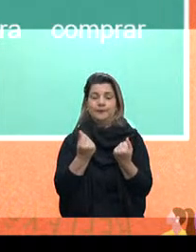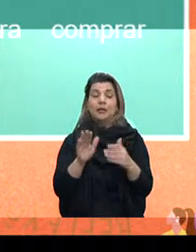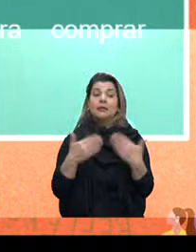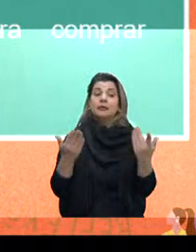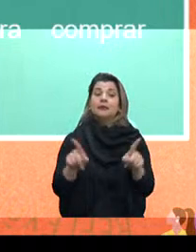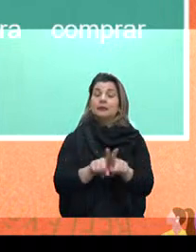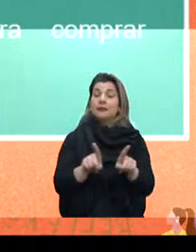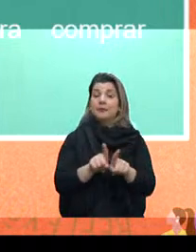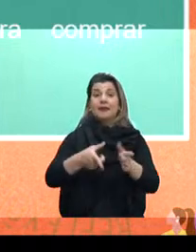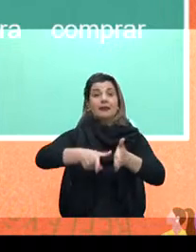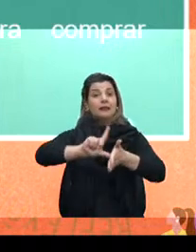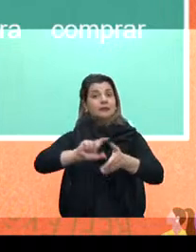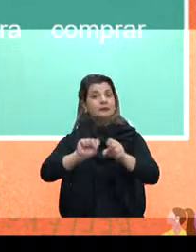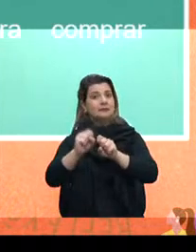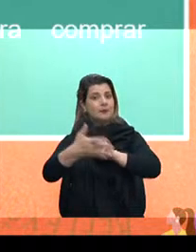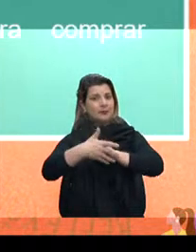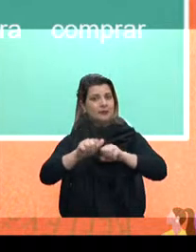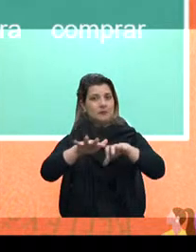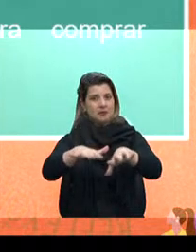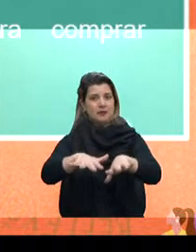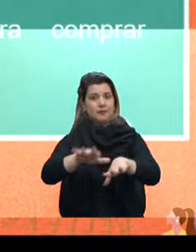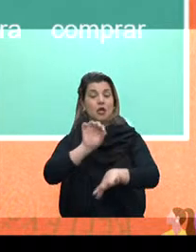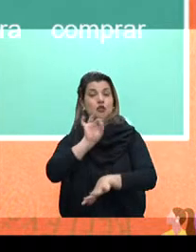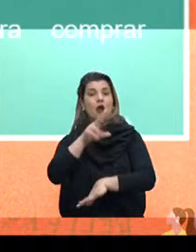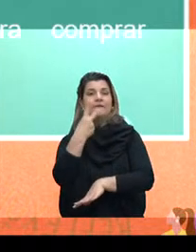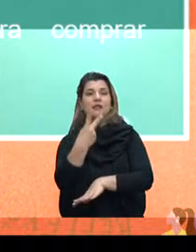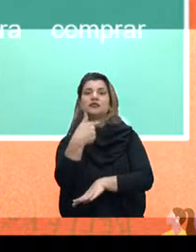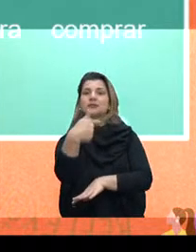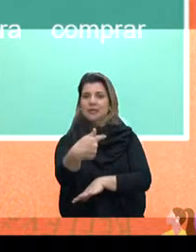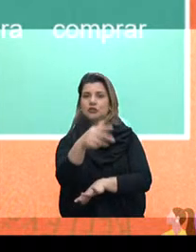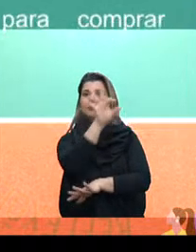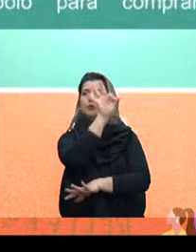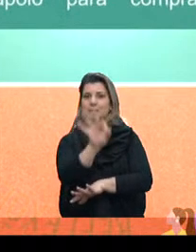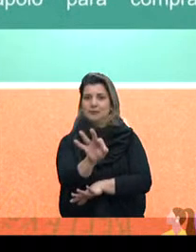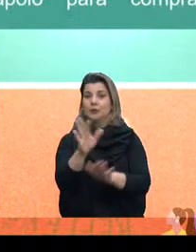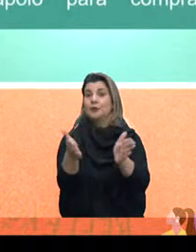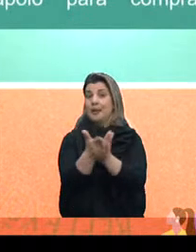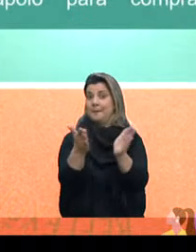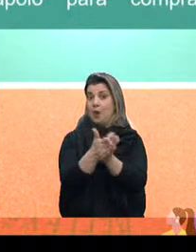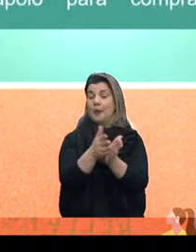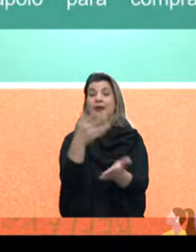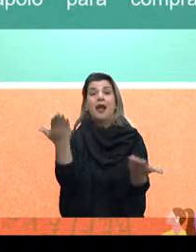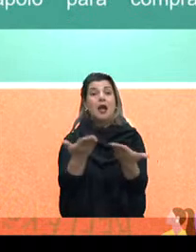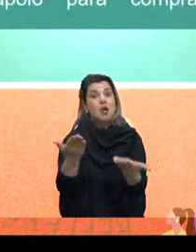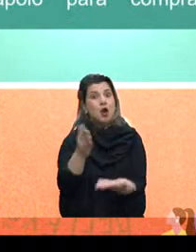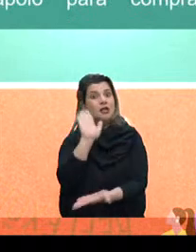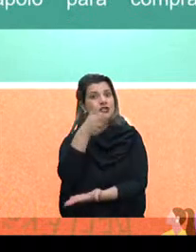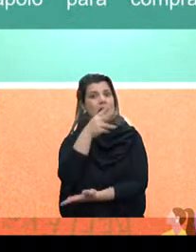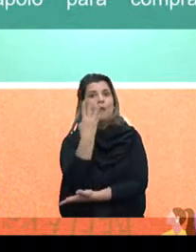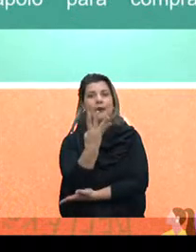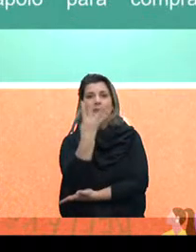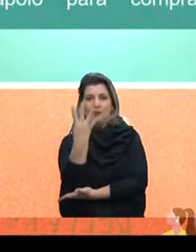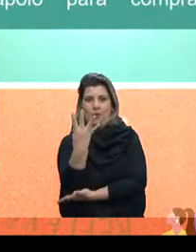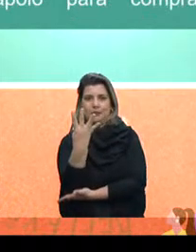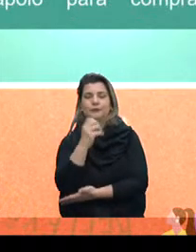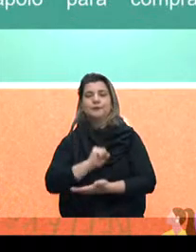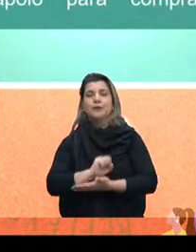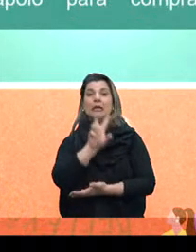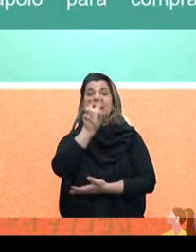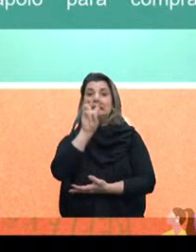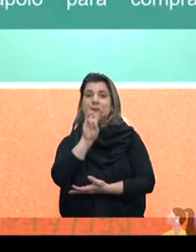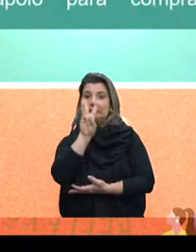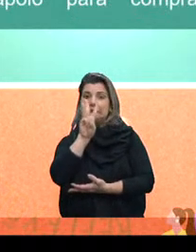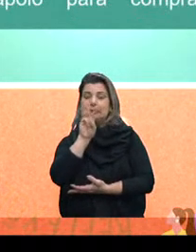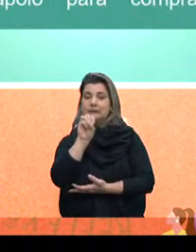antes da pandemia, só 27% se classificava como pobre, agora 44%. E 30% deste